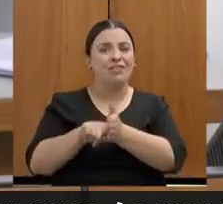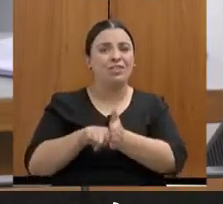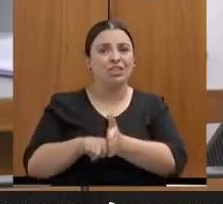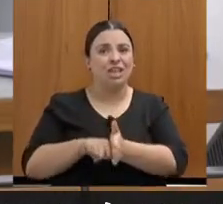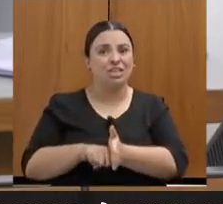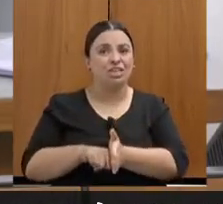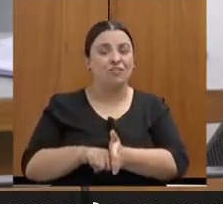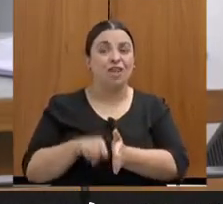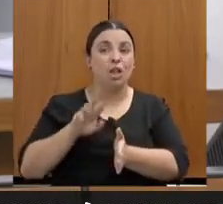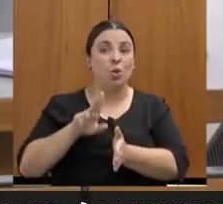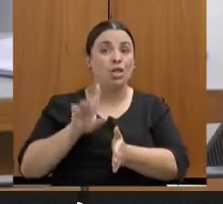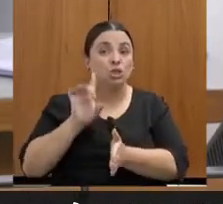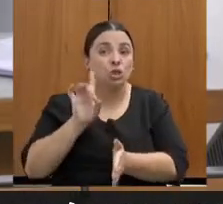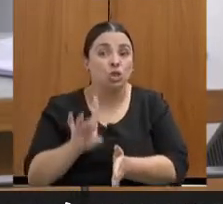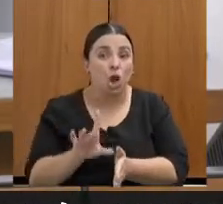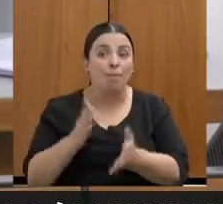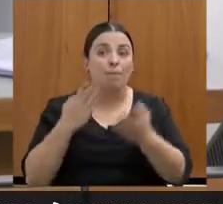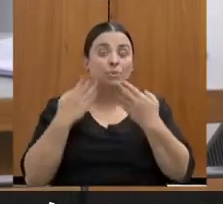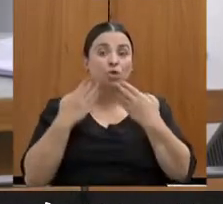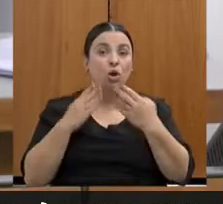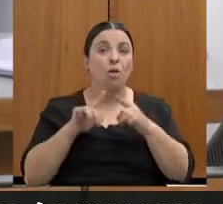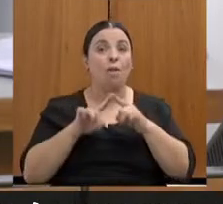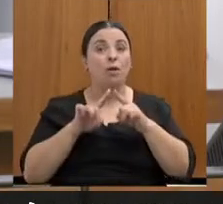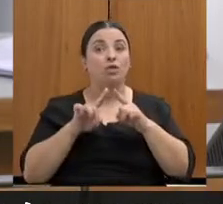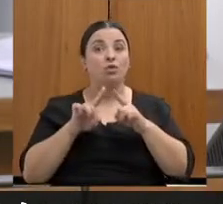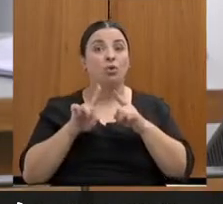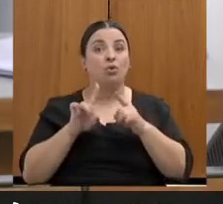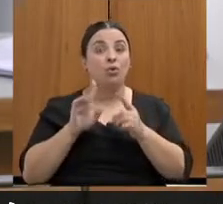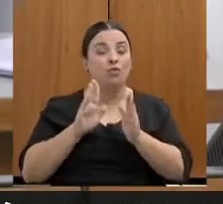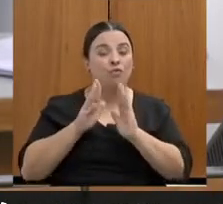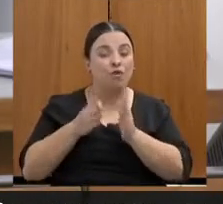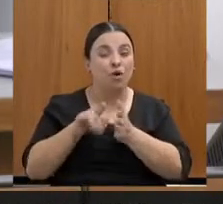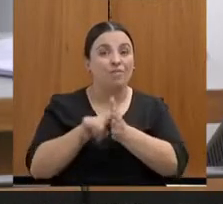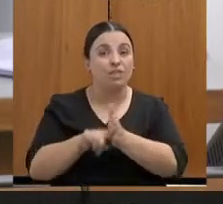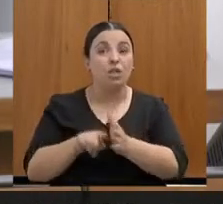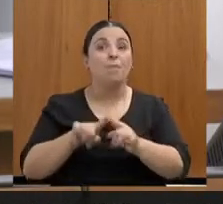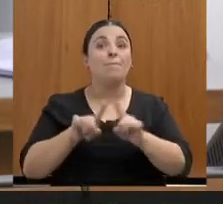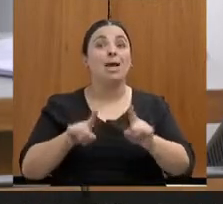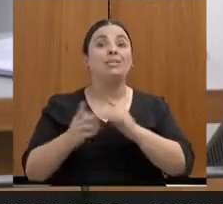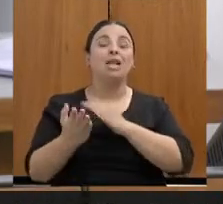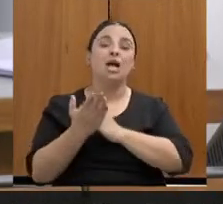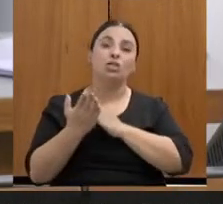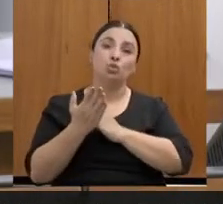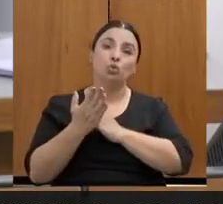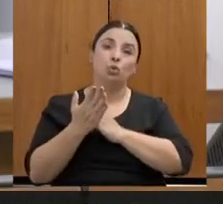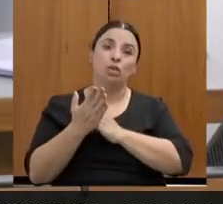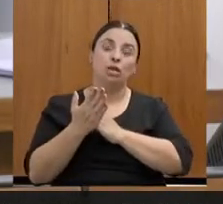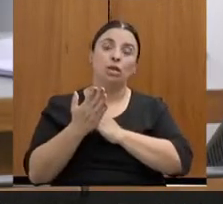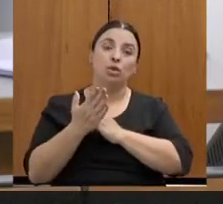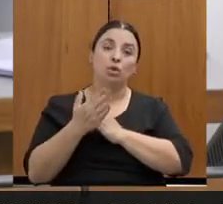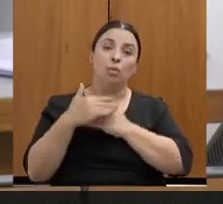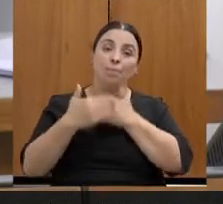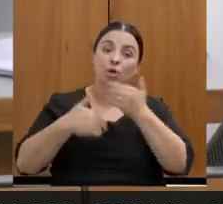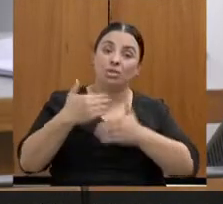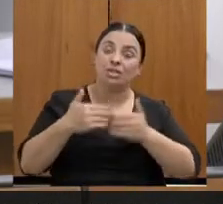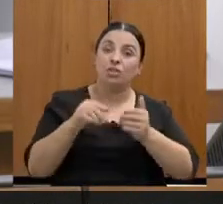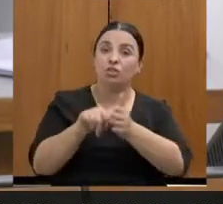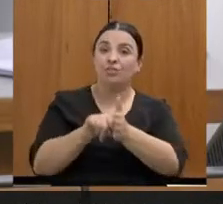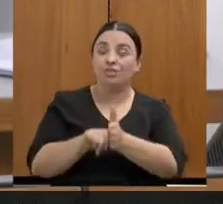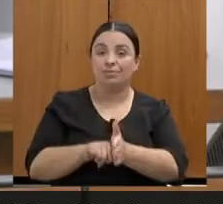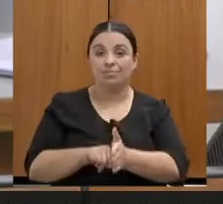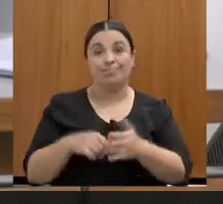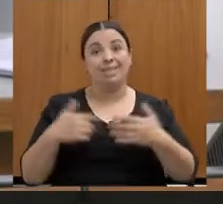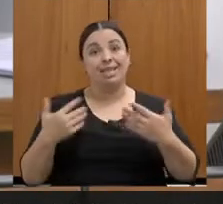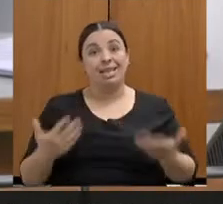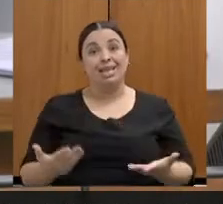isso, mas ele, paralelamente, nos ajuda na atividade investigativa. Contudo, nós não temos essa carreira na Polícia Civil, e